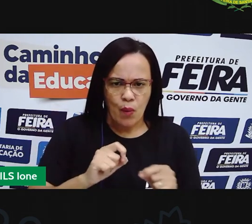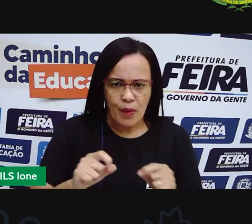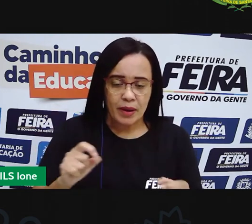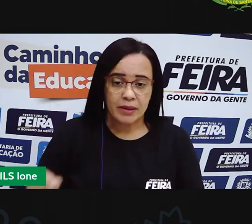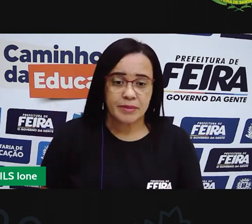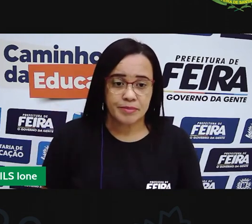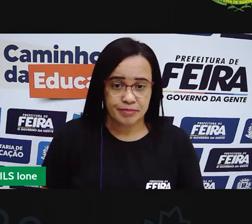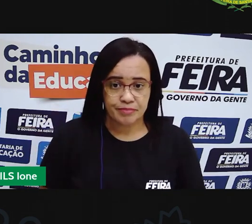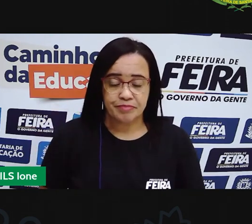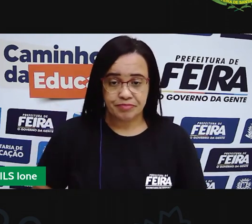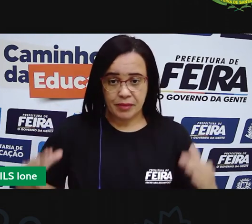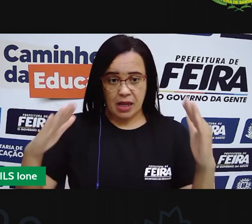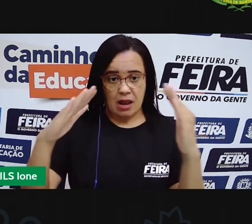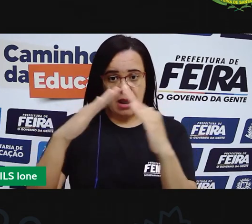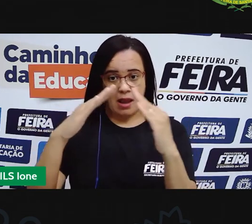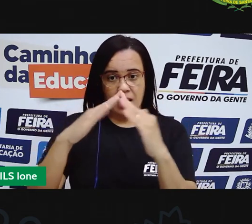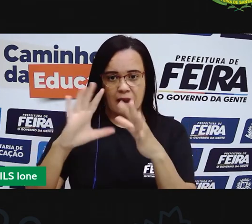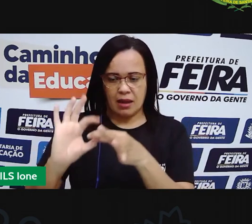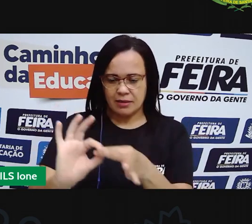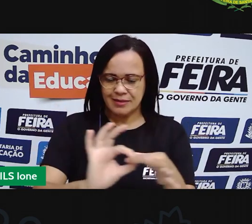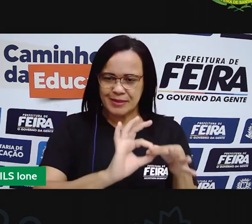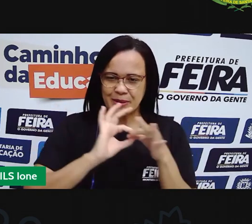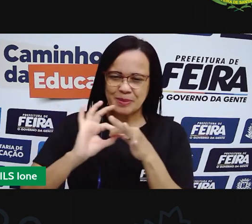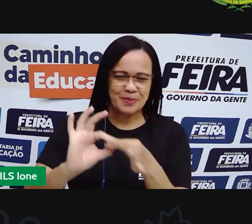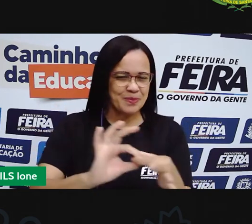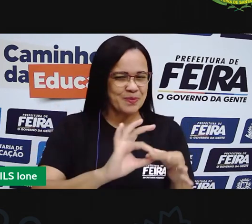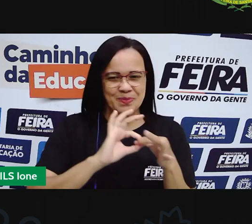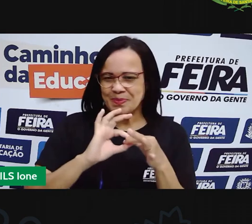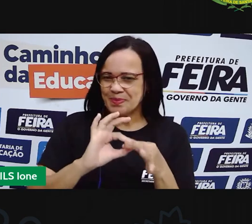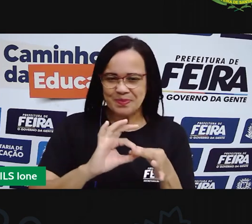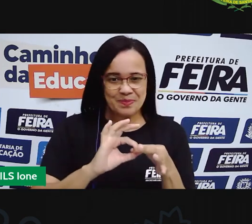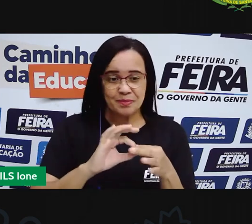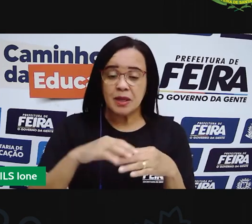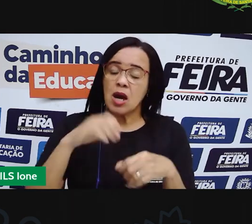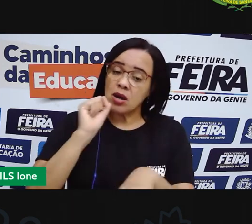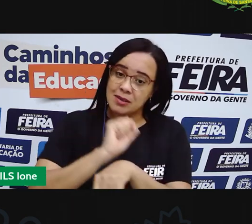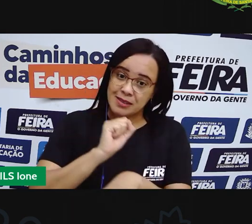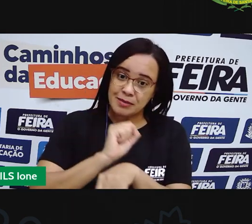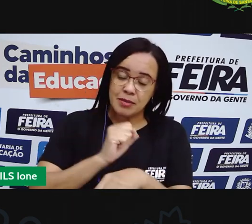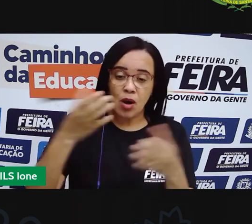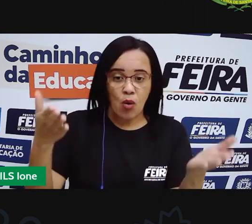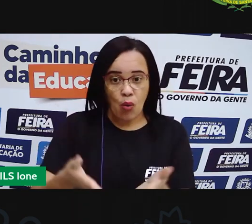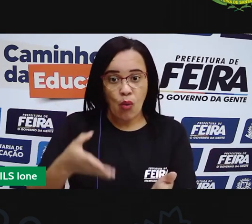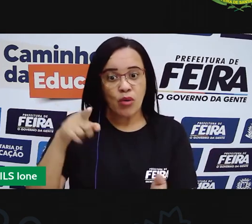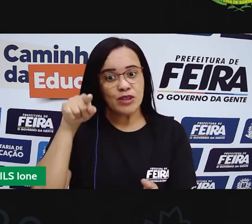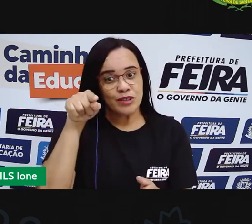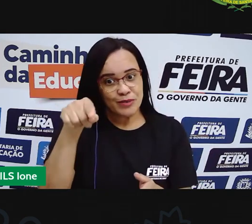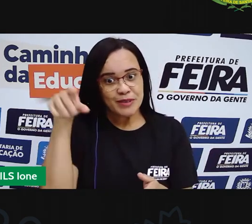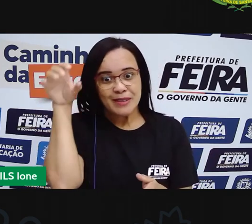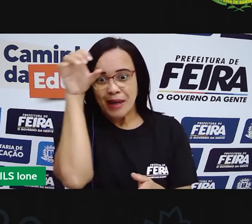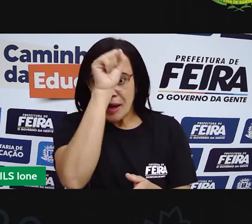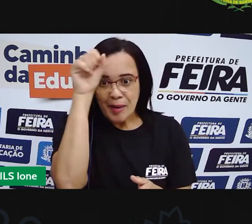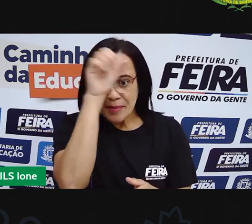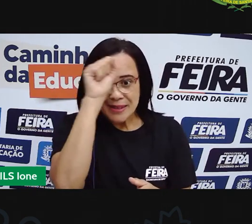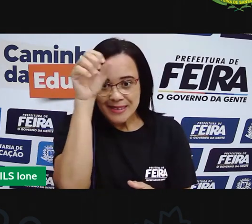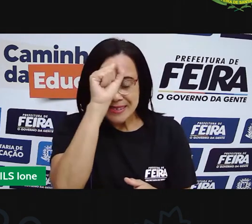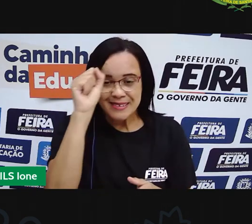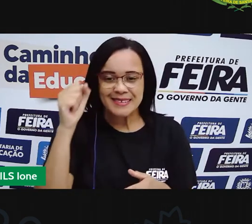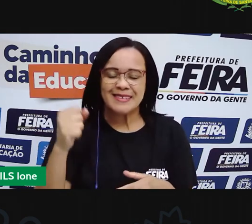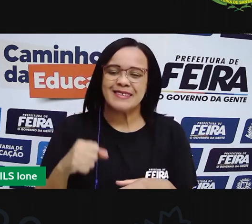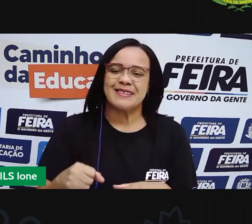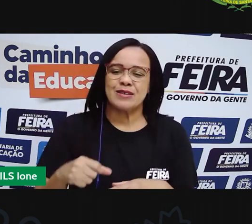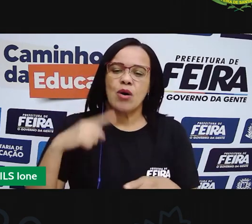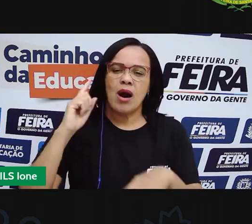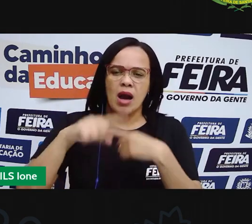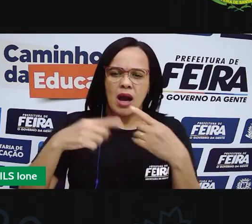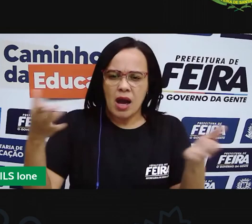no lar a rio. Espero que você tenha aprendido baixinho com a nossa aula, agora a gente vai se despedir